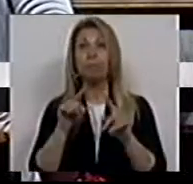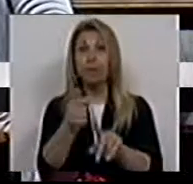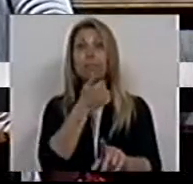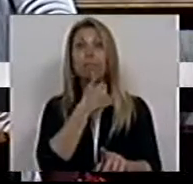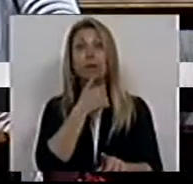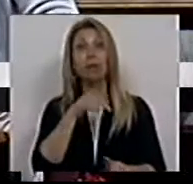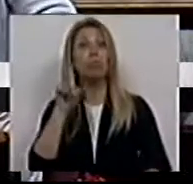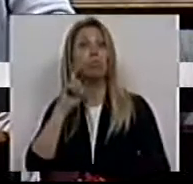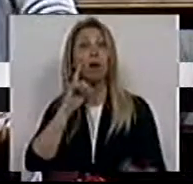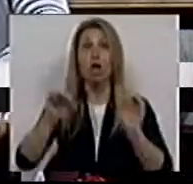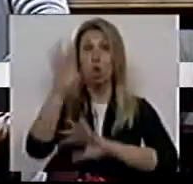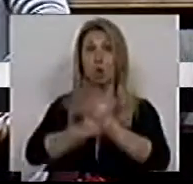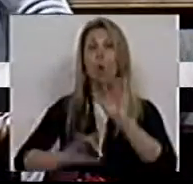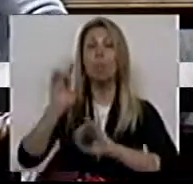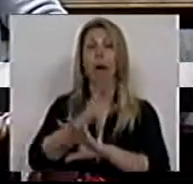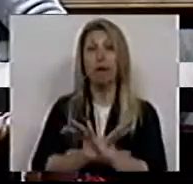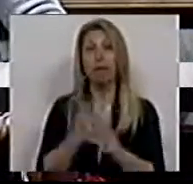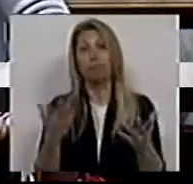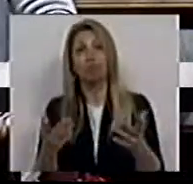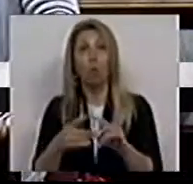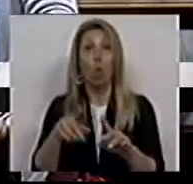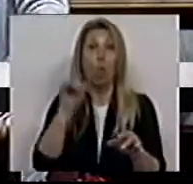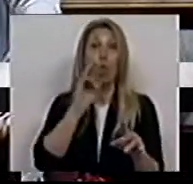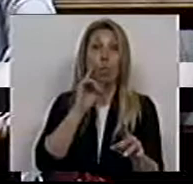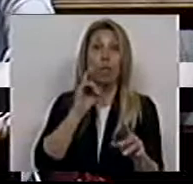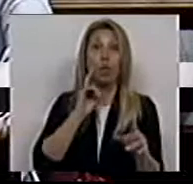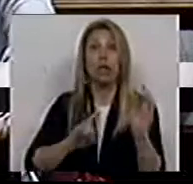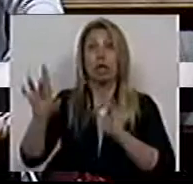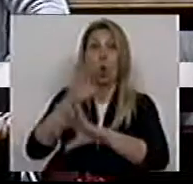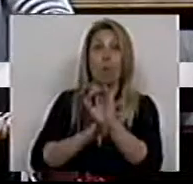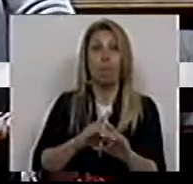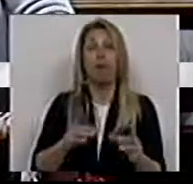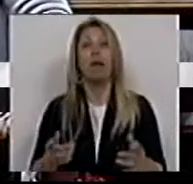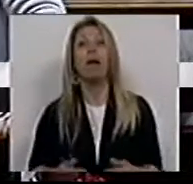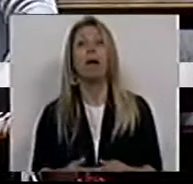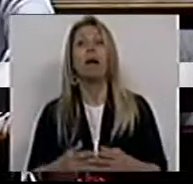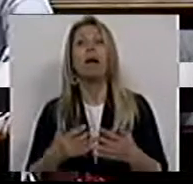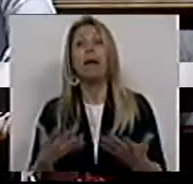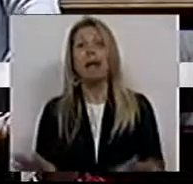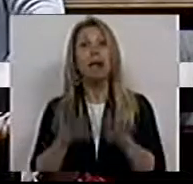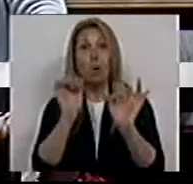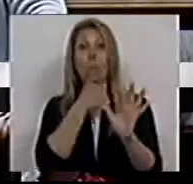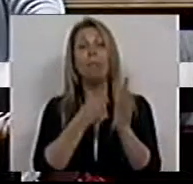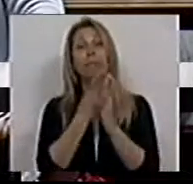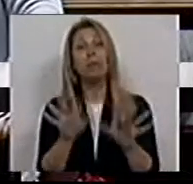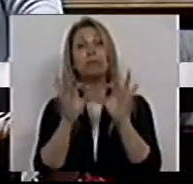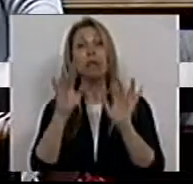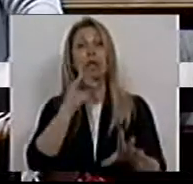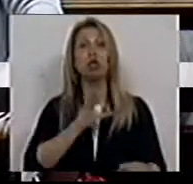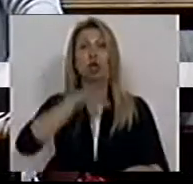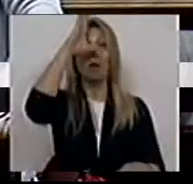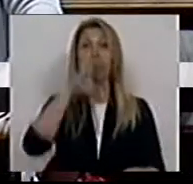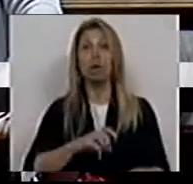proteção europeia de proteção, ou de proteção europeia, é uma medida que no fundo, como também aqui diz a Sra. Ministra da Justiça,